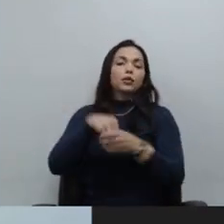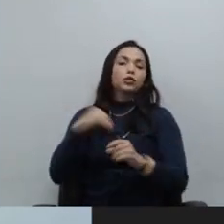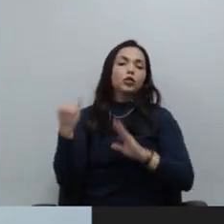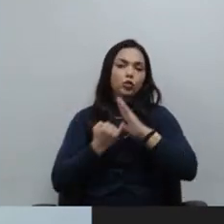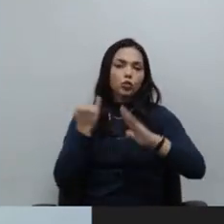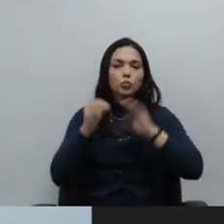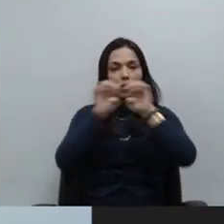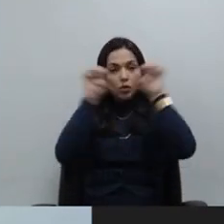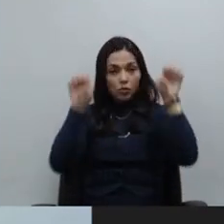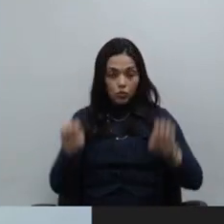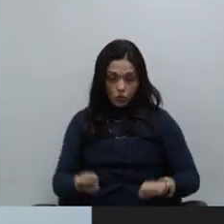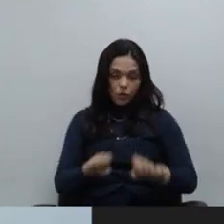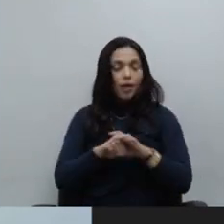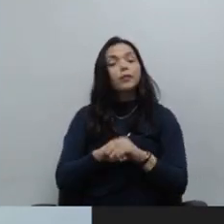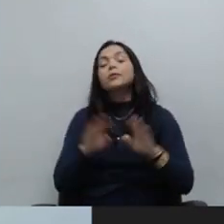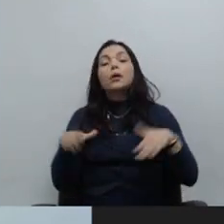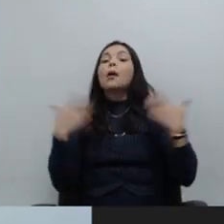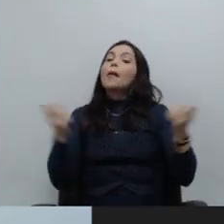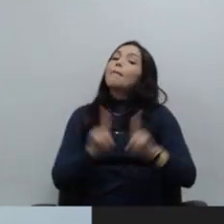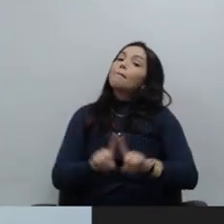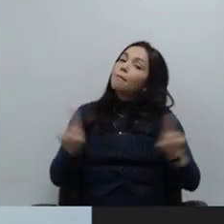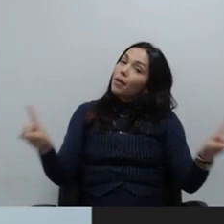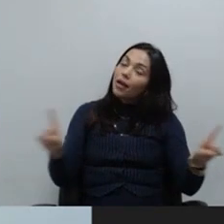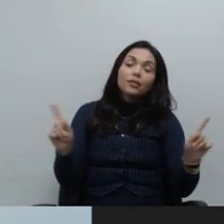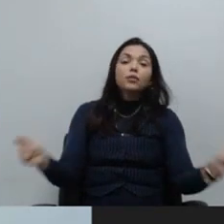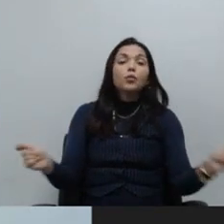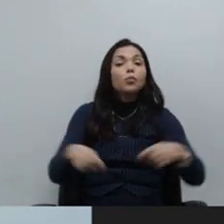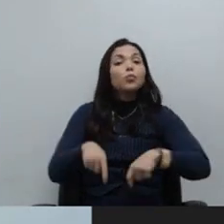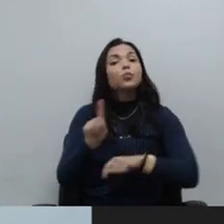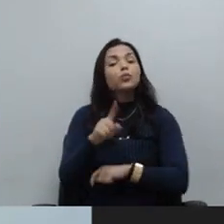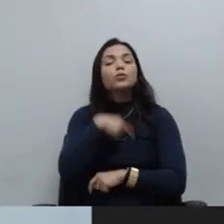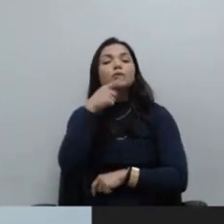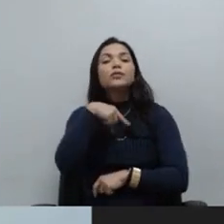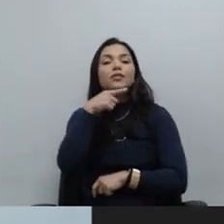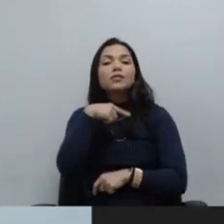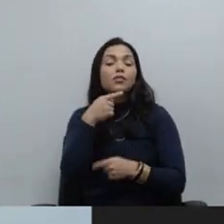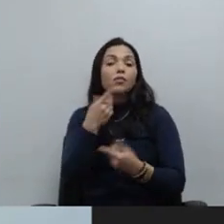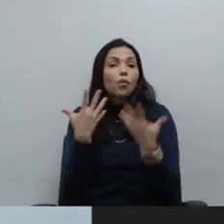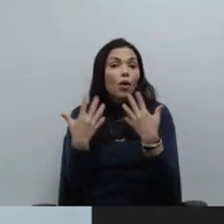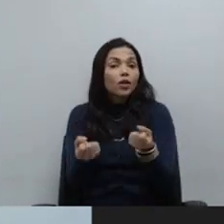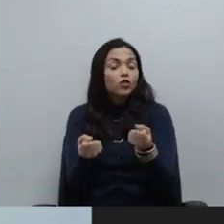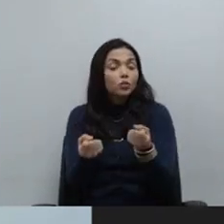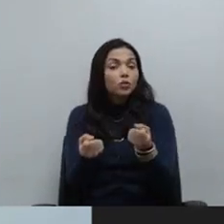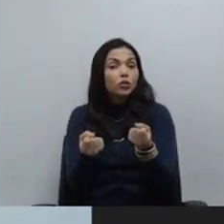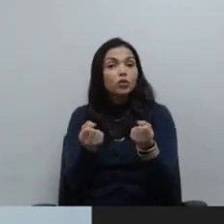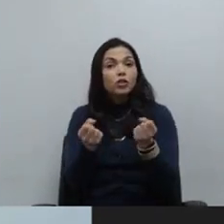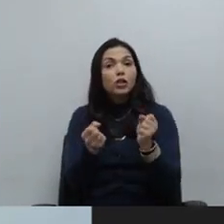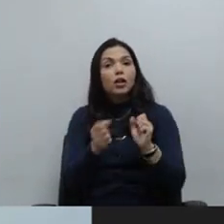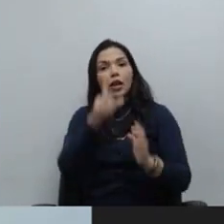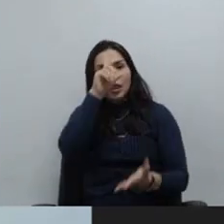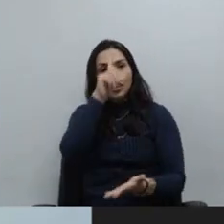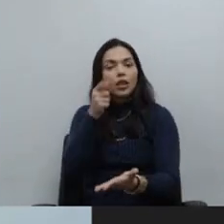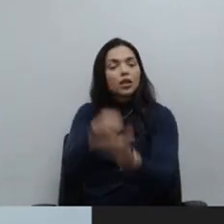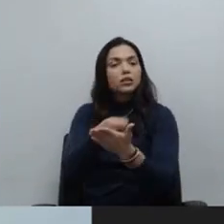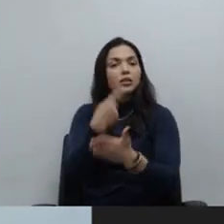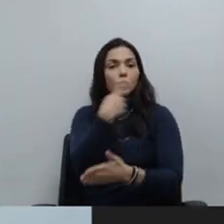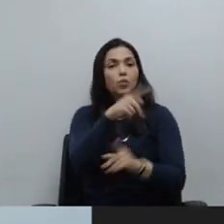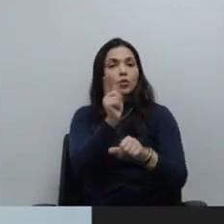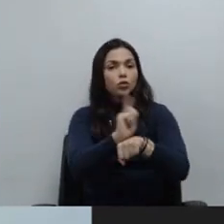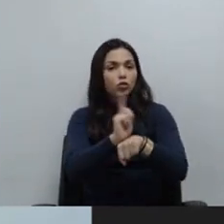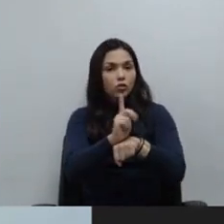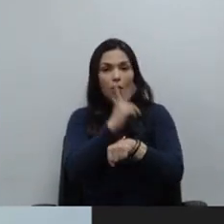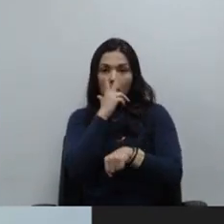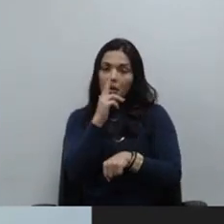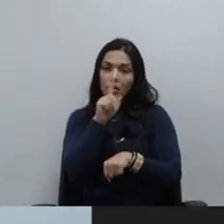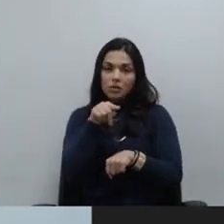estruturais. No entanto, não é possível admitir que por uma decisão arbitrária da gestão, que me parece que é esse